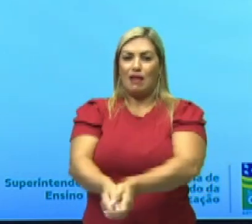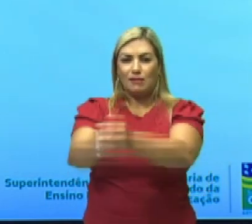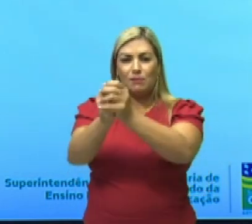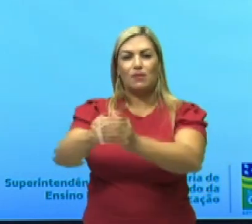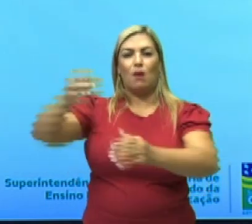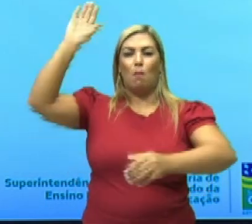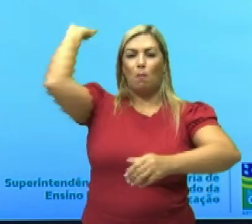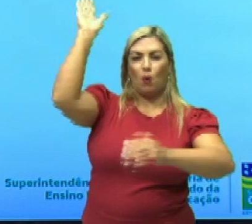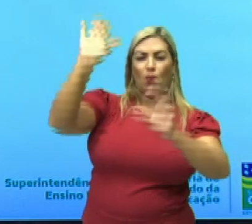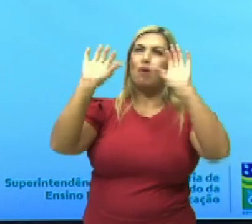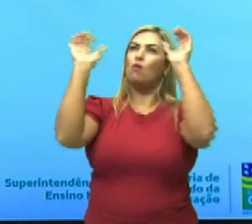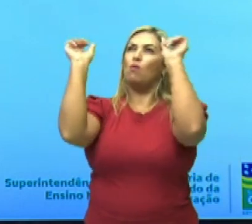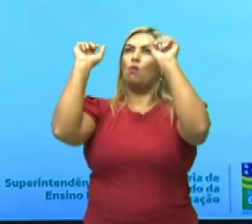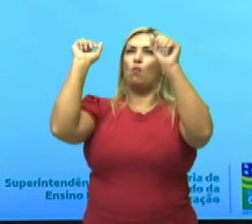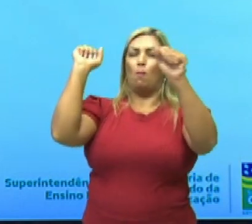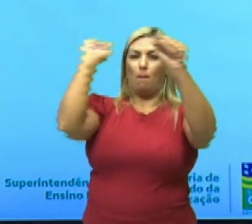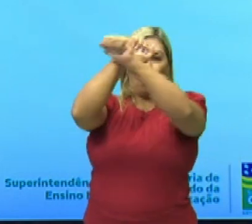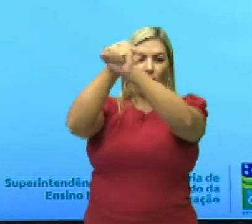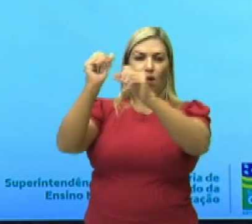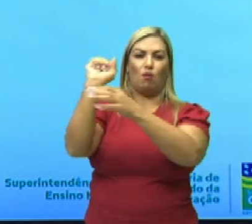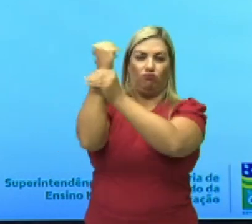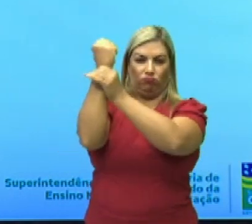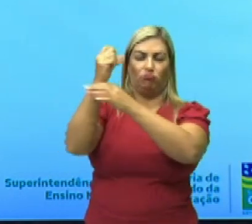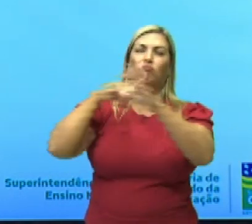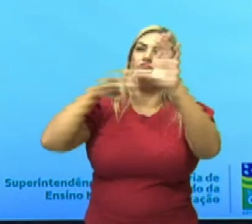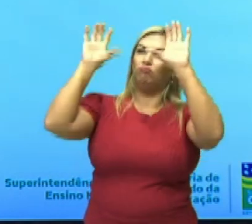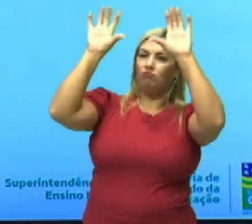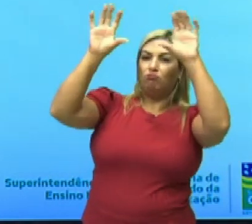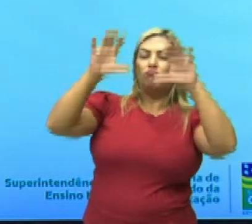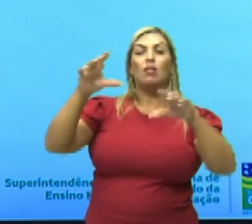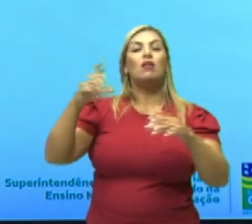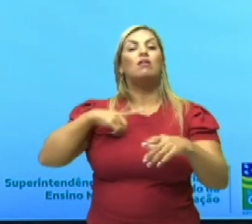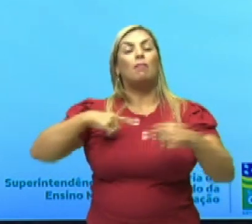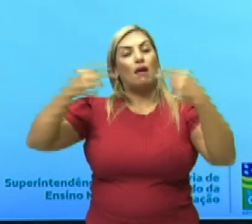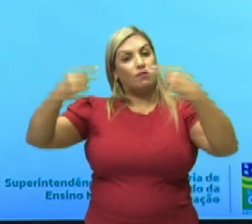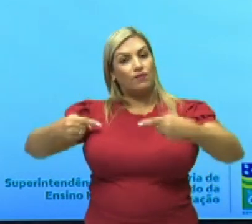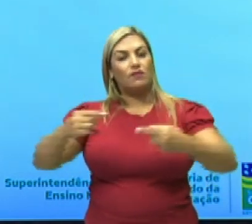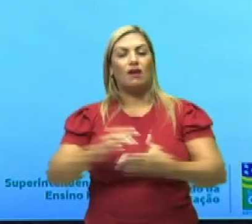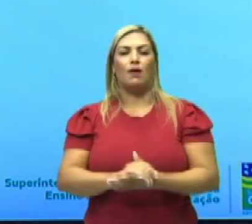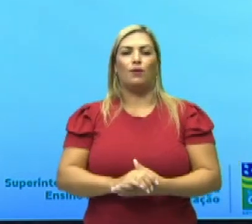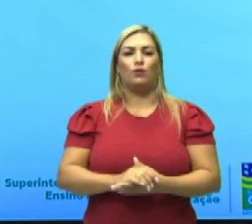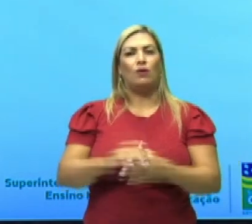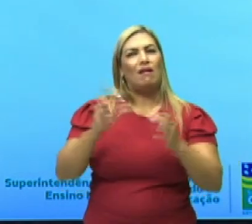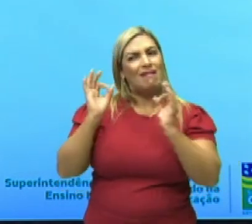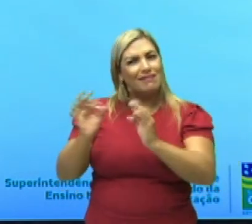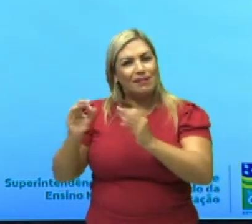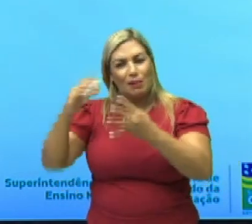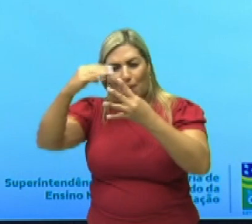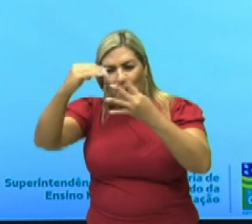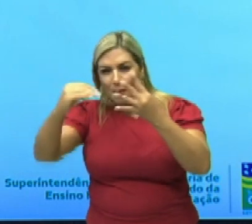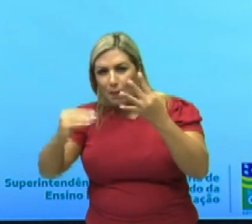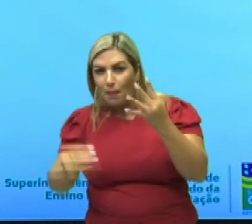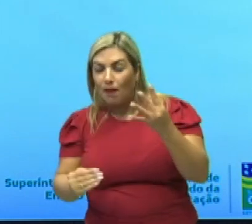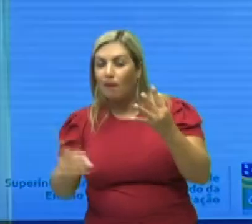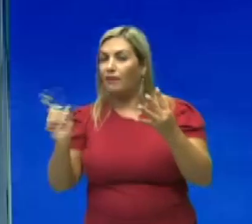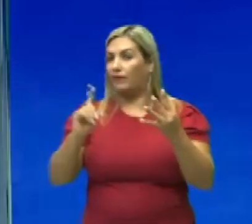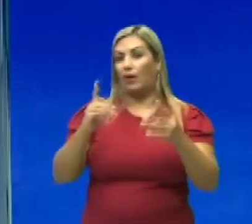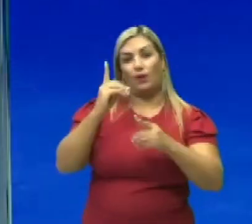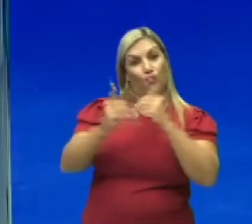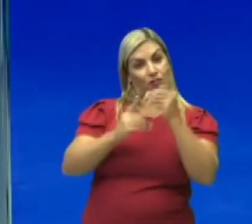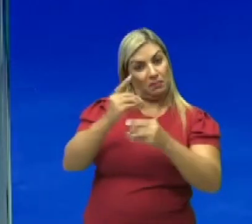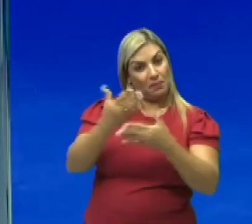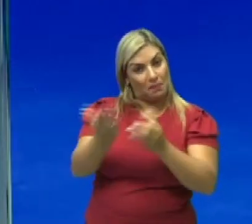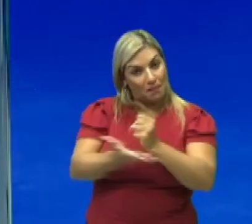bloqueio, recepção e adversário. Precisa ser exatamente nessa ordem? Não. Essa é a dinâmica